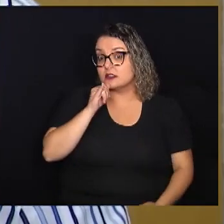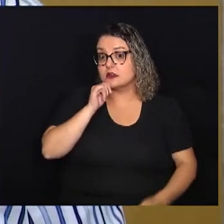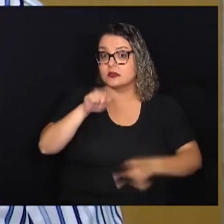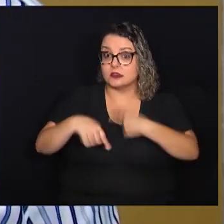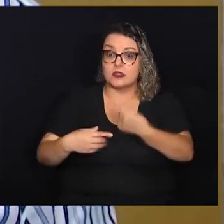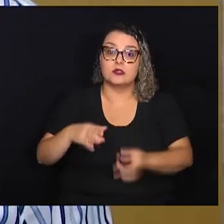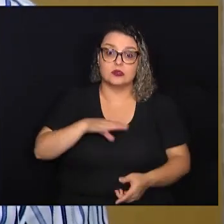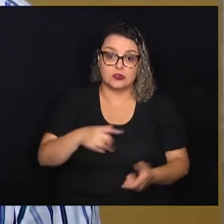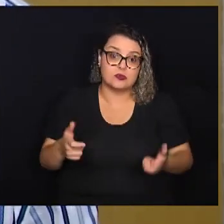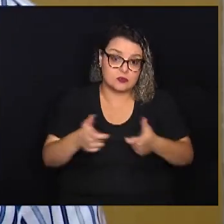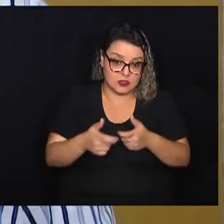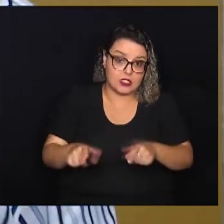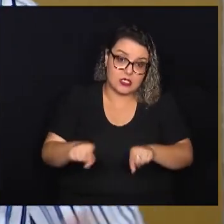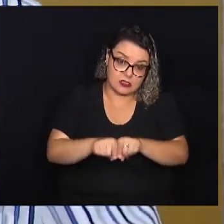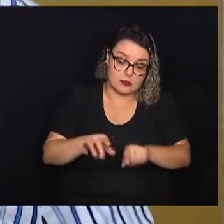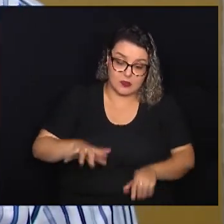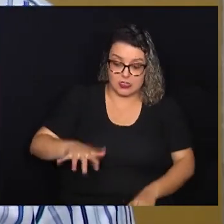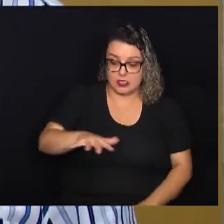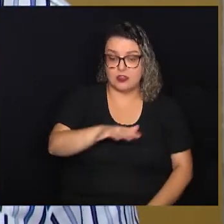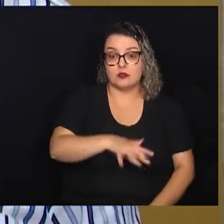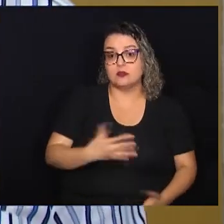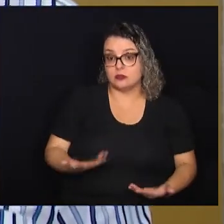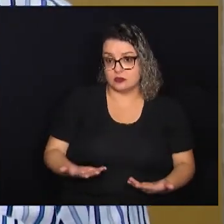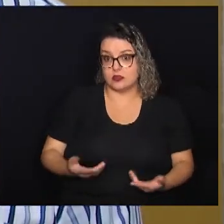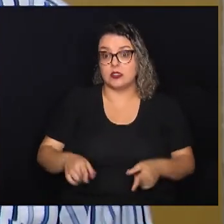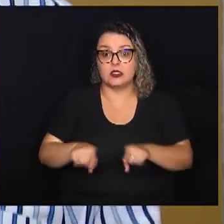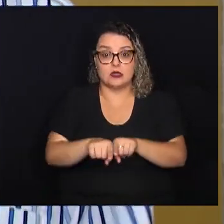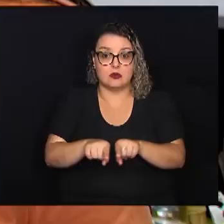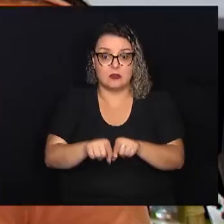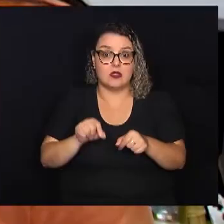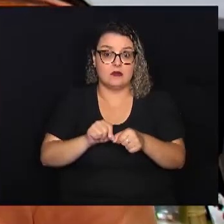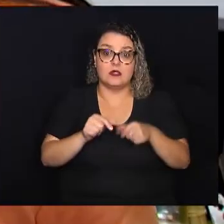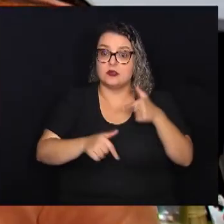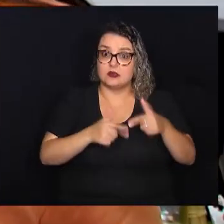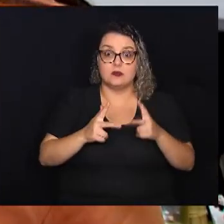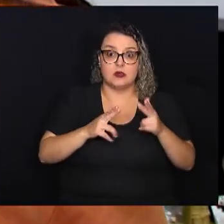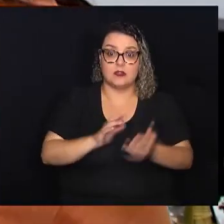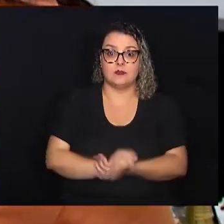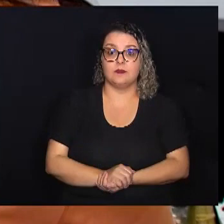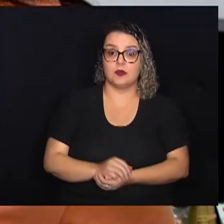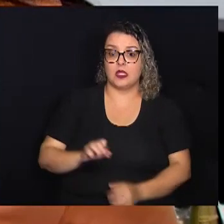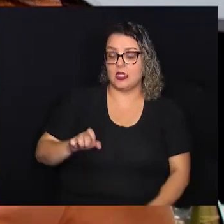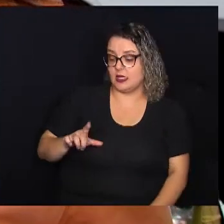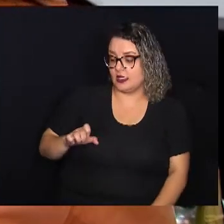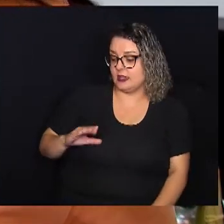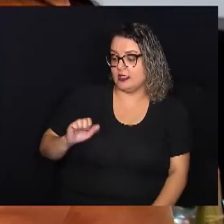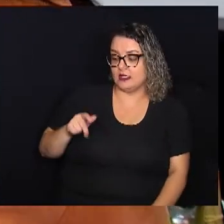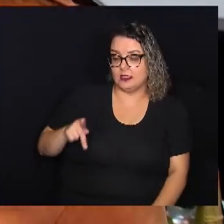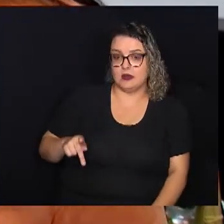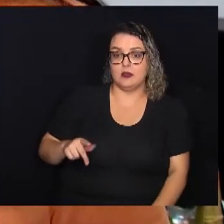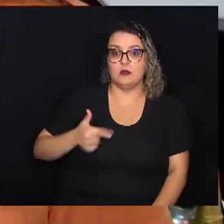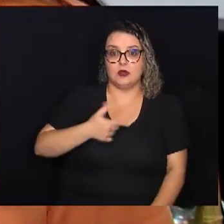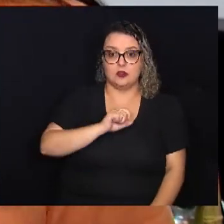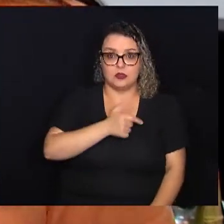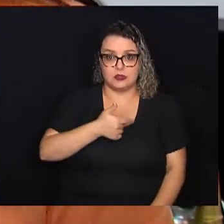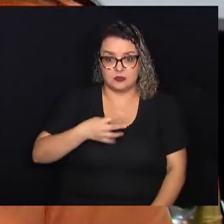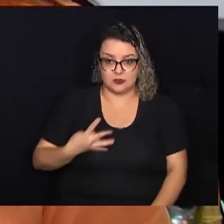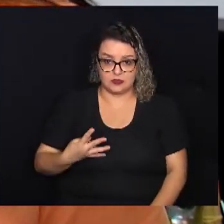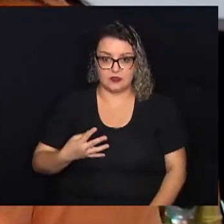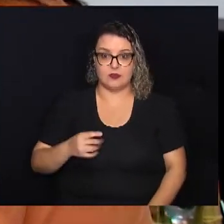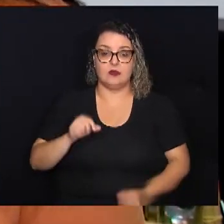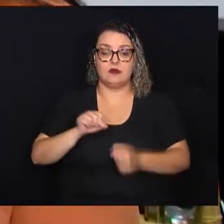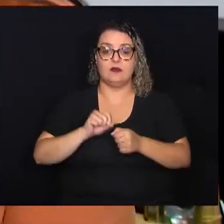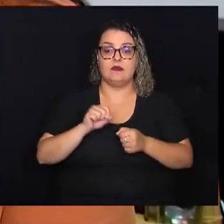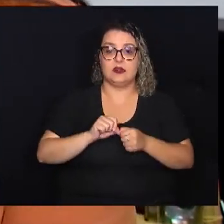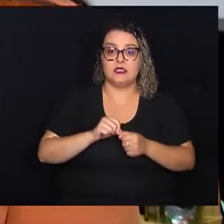cidades pequenas na nossa região que venham fazer também o mesmo trabalho. A ELECAMP, em 2024, vai fazer 10 anos de funcionamento.